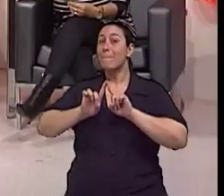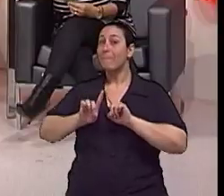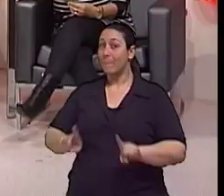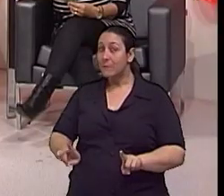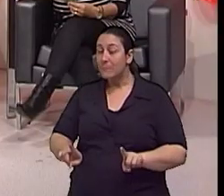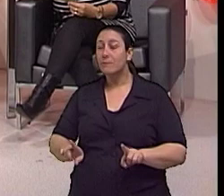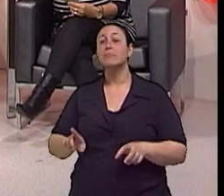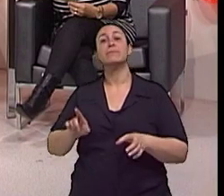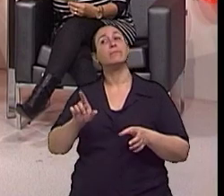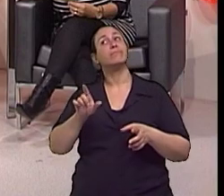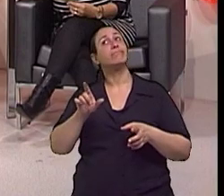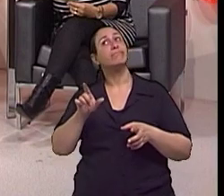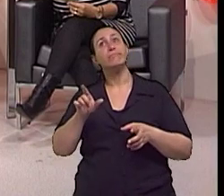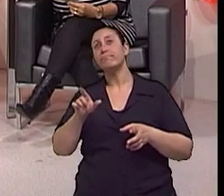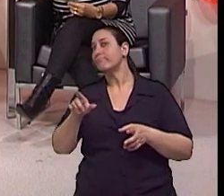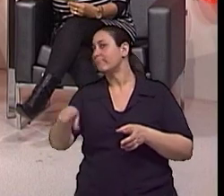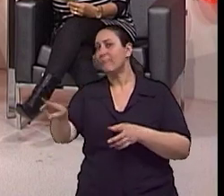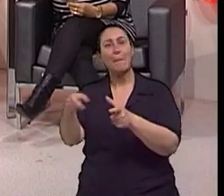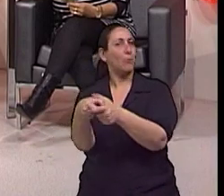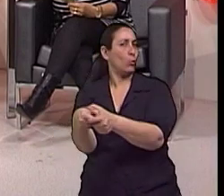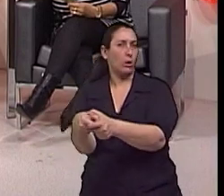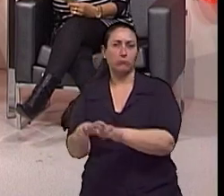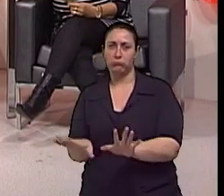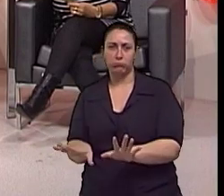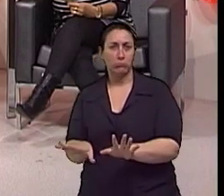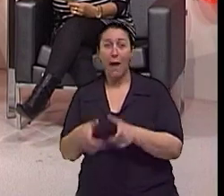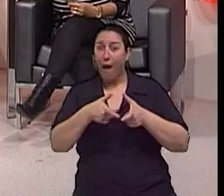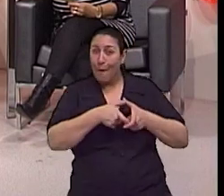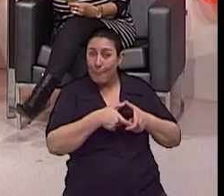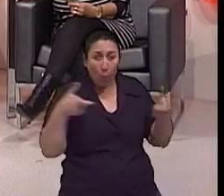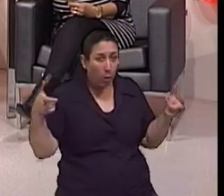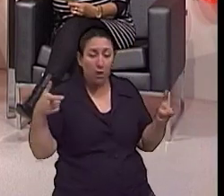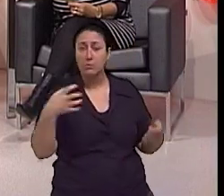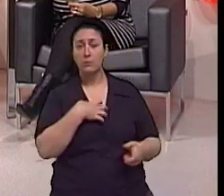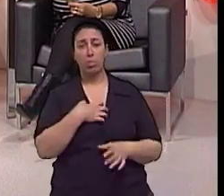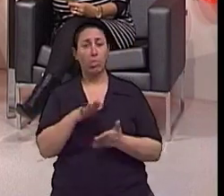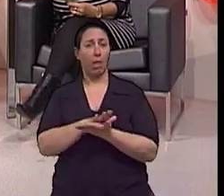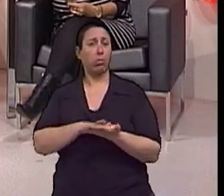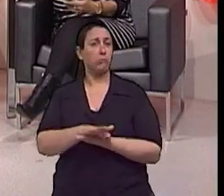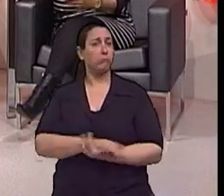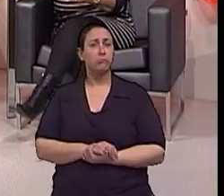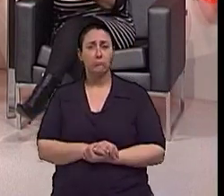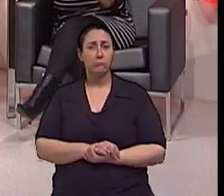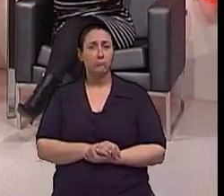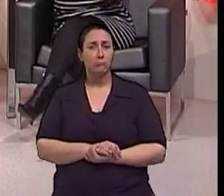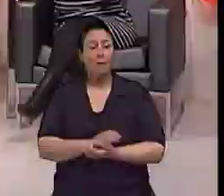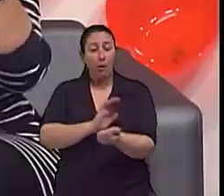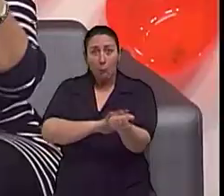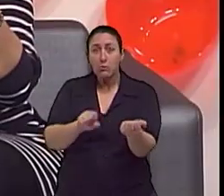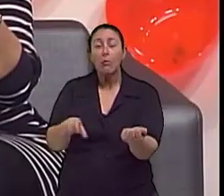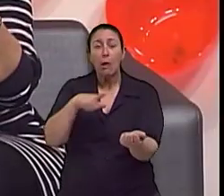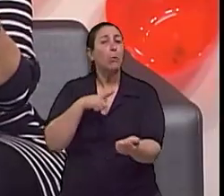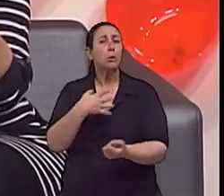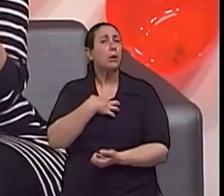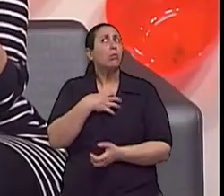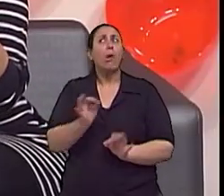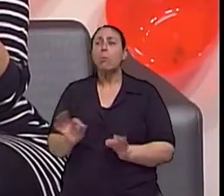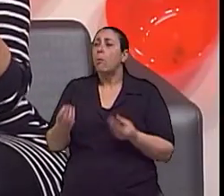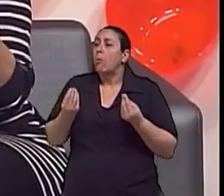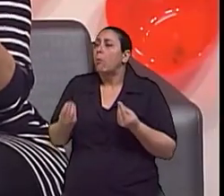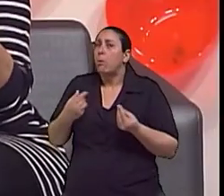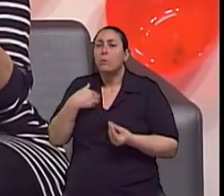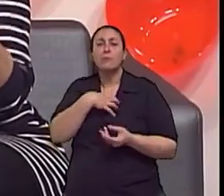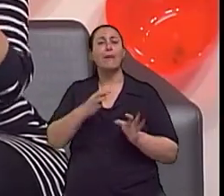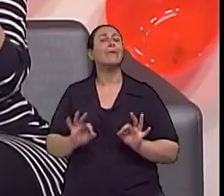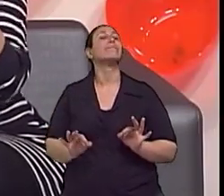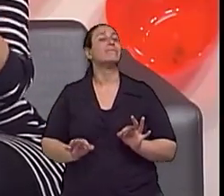a minoria, né? A maioria não tem absolutamente nada. Então, qual é a prevenção? Quando eu fizer